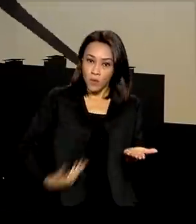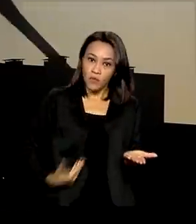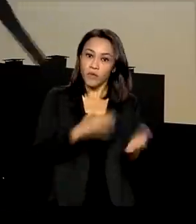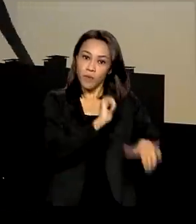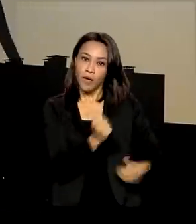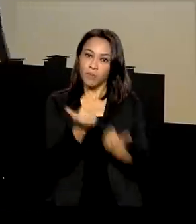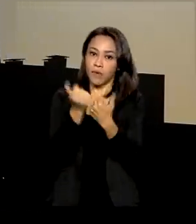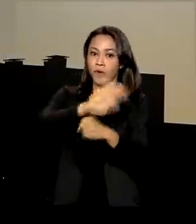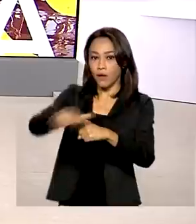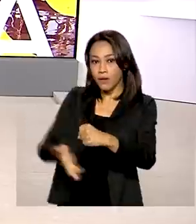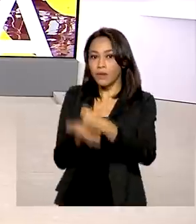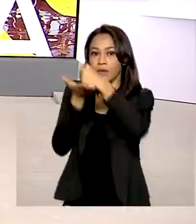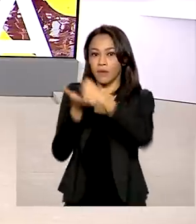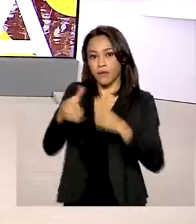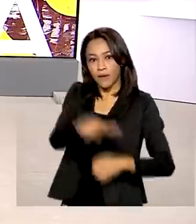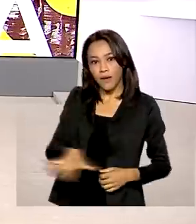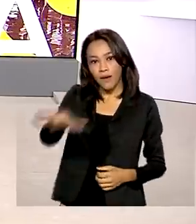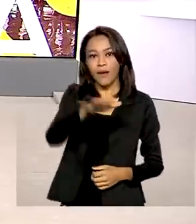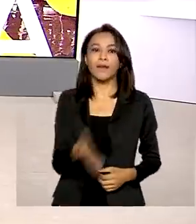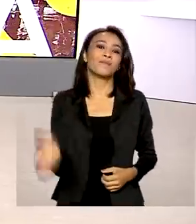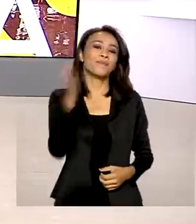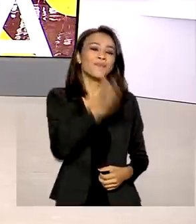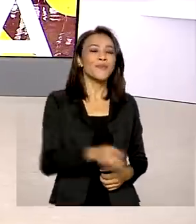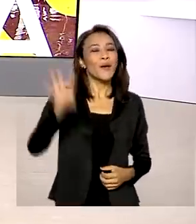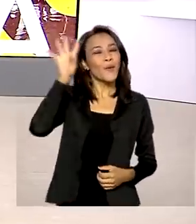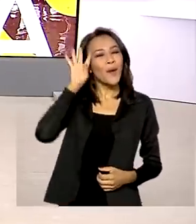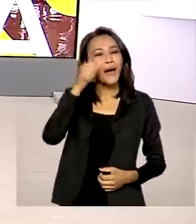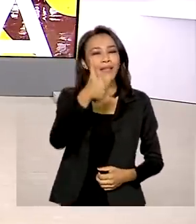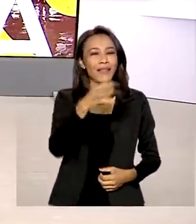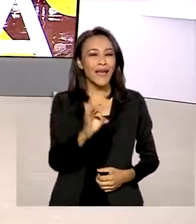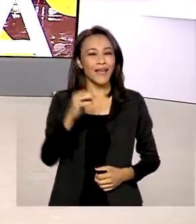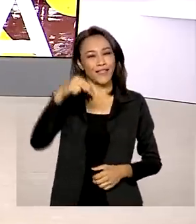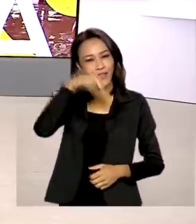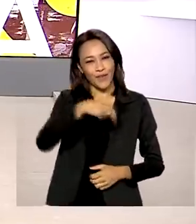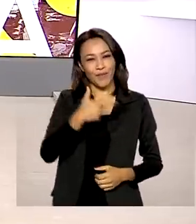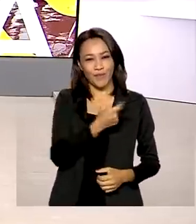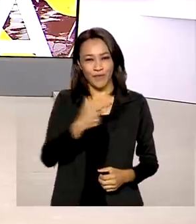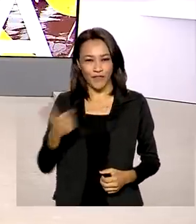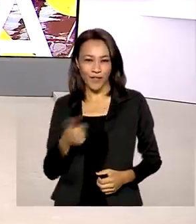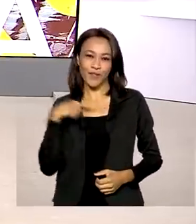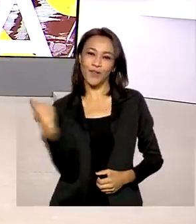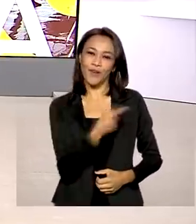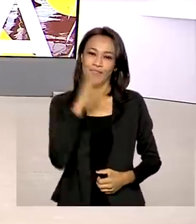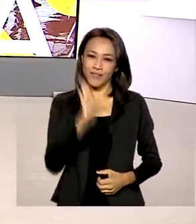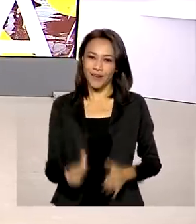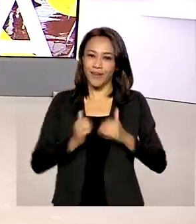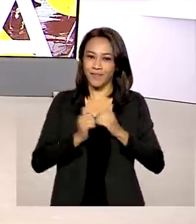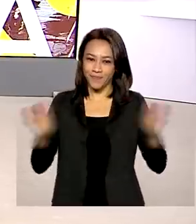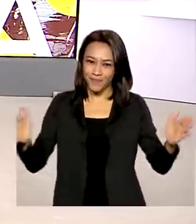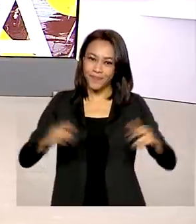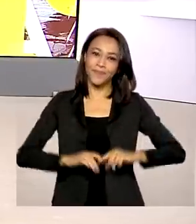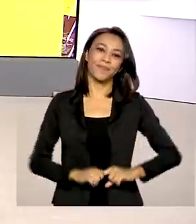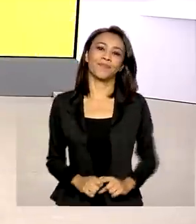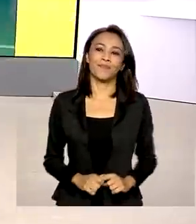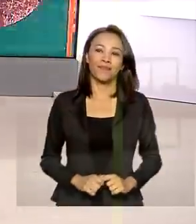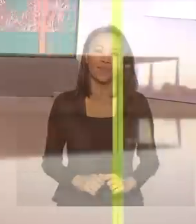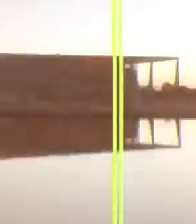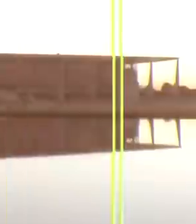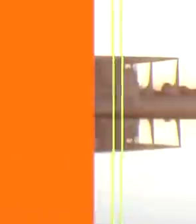sustentáveis no setor. Quarta-feira, 10 de novembro de 2021, o Brasil em Dia já está no ar.